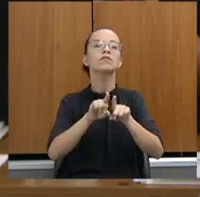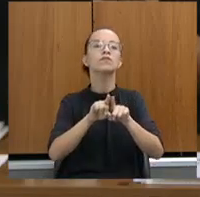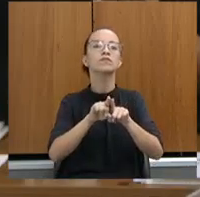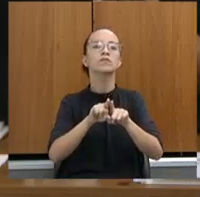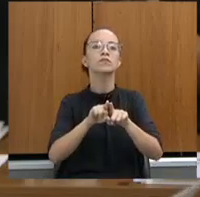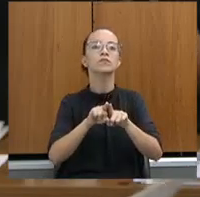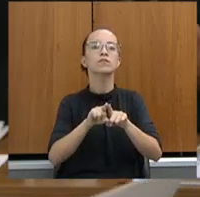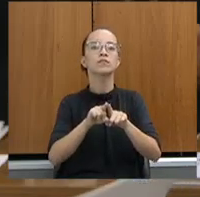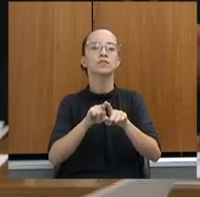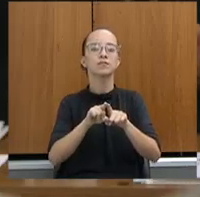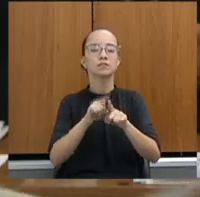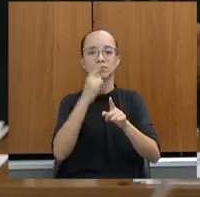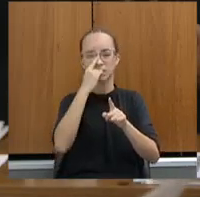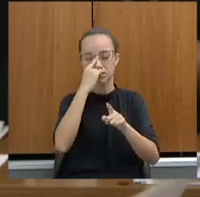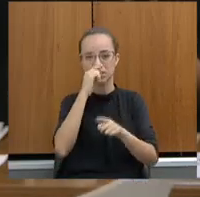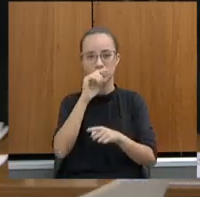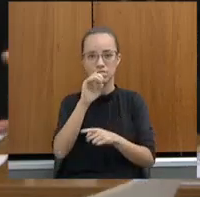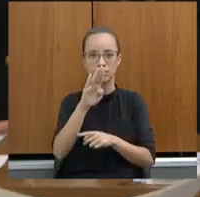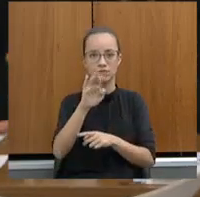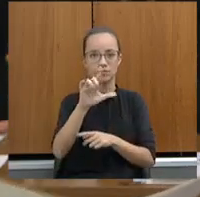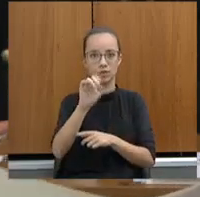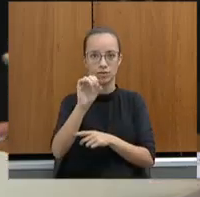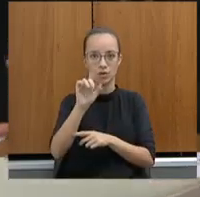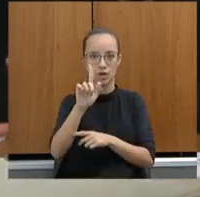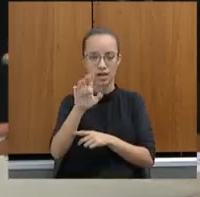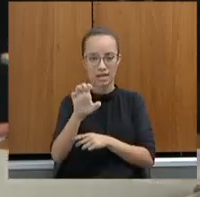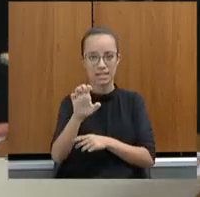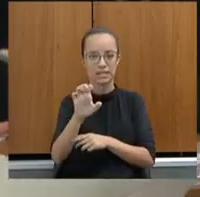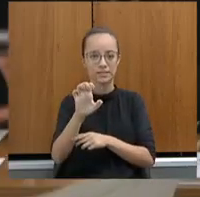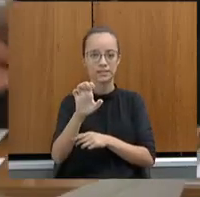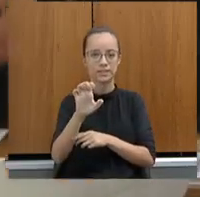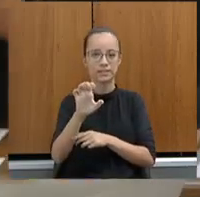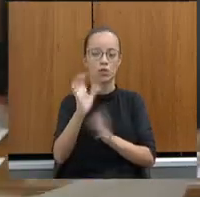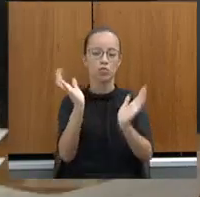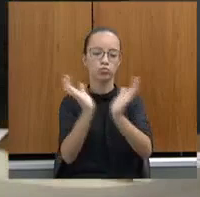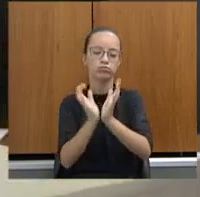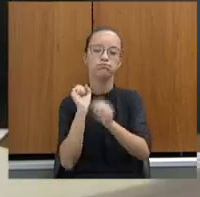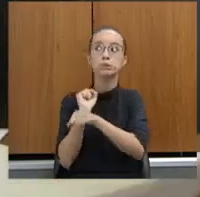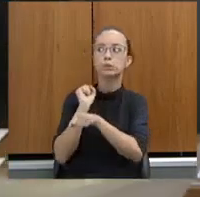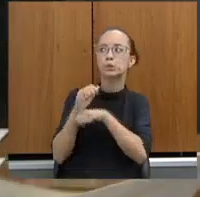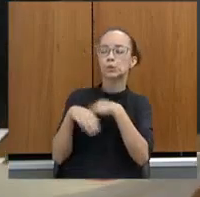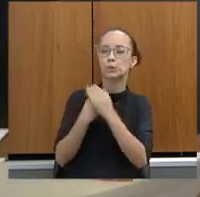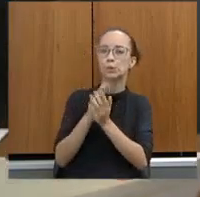quem atira gosta de glock, está chegando as glocks aí, mas não são para vocês, não. Quem chega por último, senta no corredor.